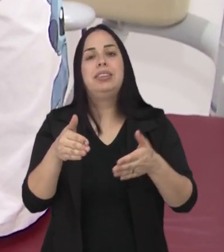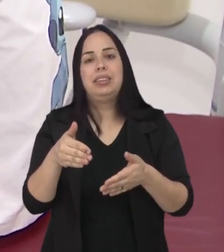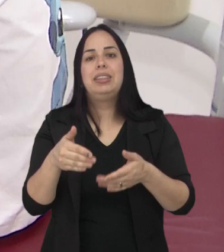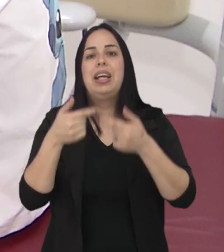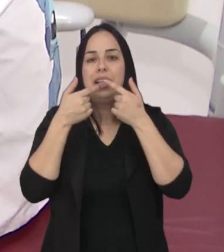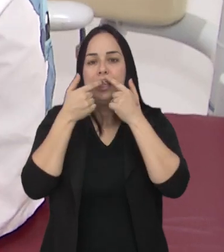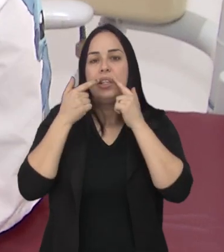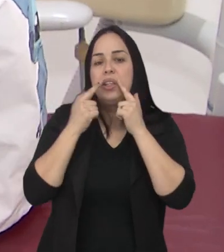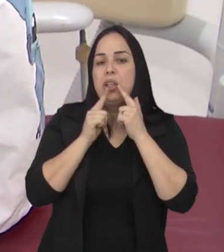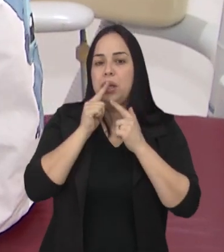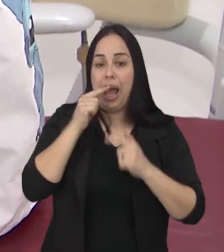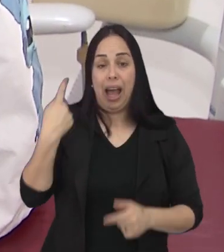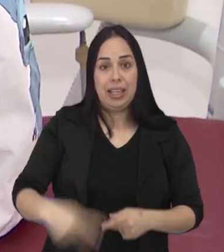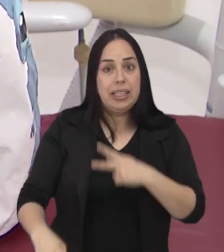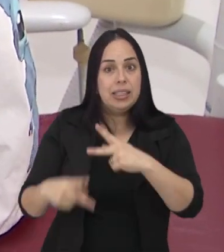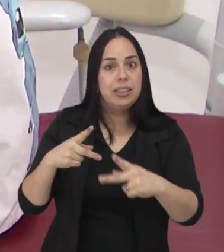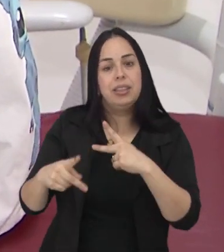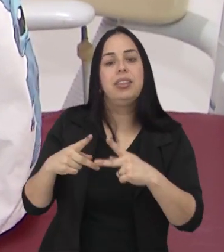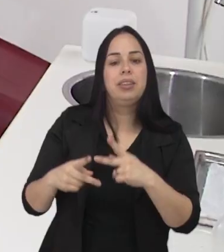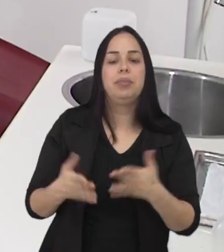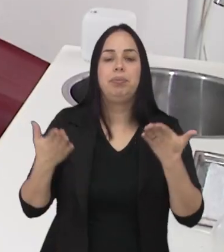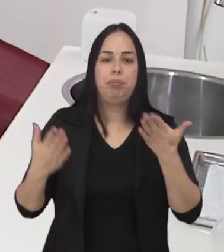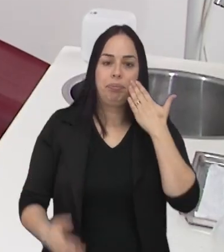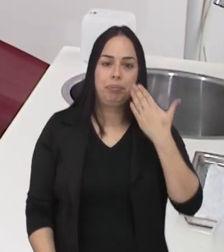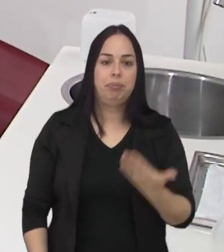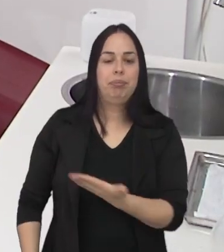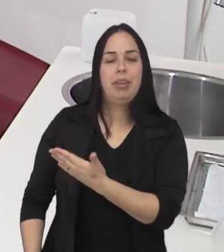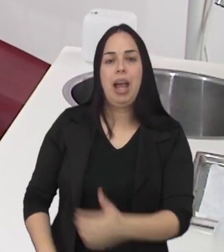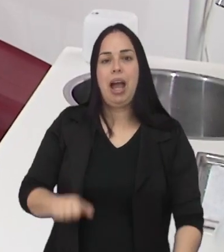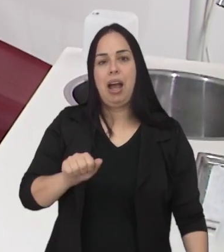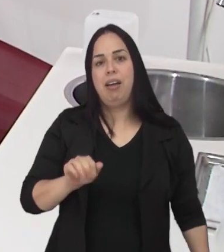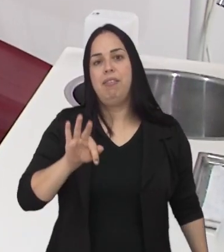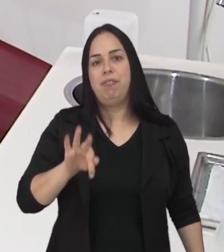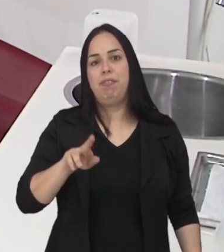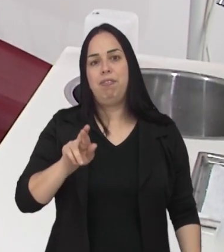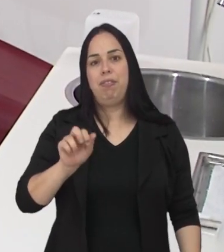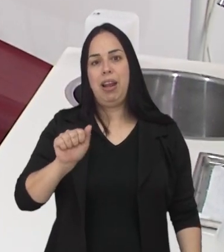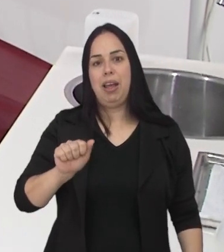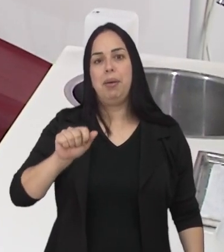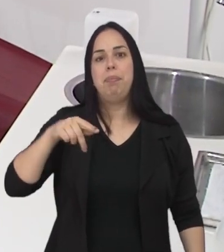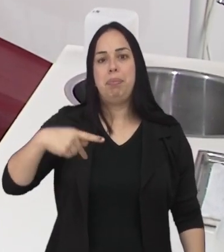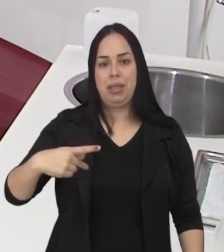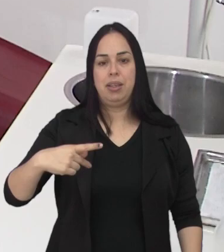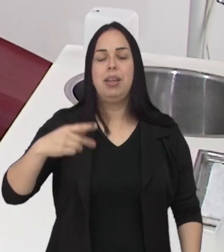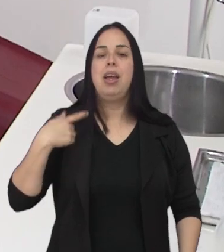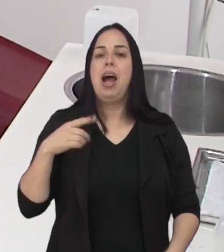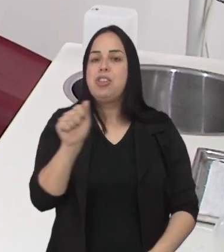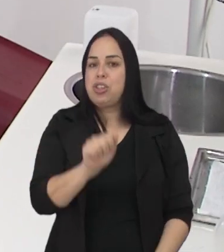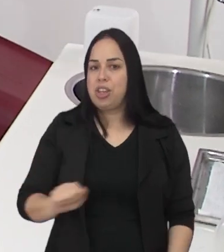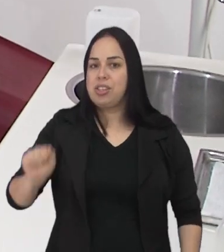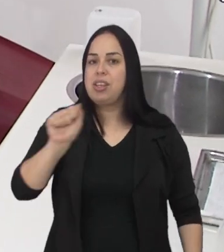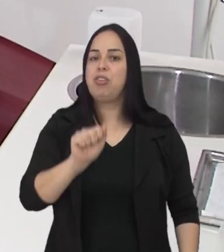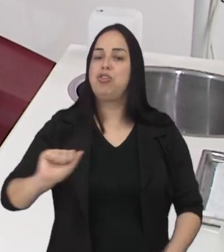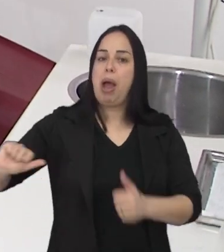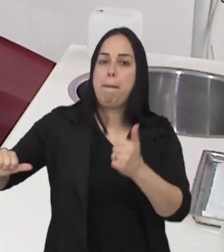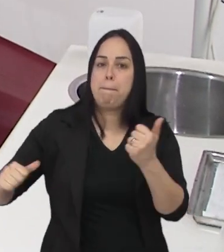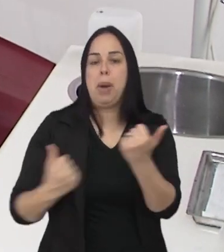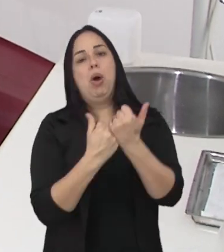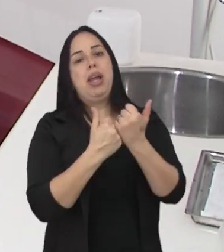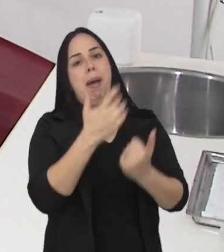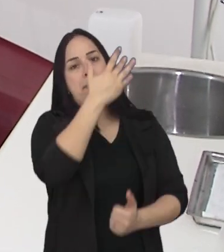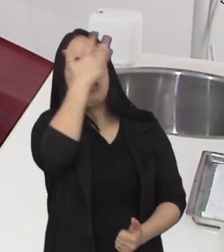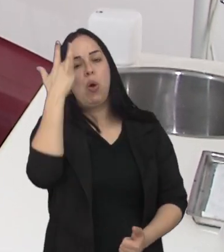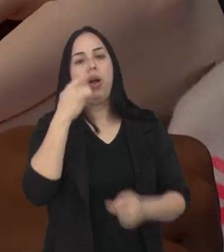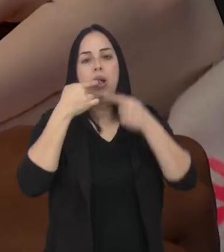pessoas com fissura lábio-palatina, em São José dos Campos, é a AFLAP. Associação de Apoio aos